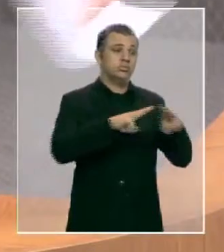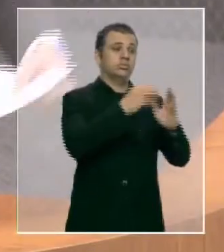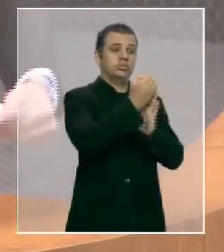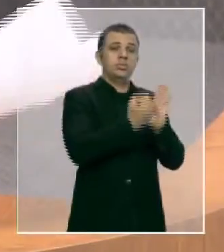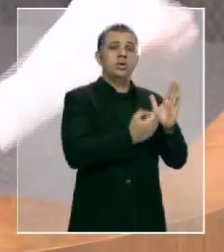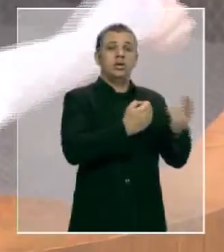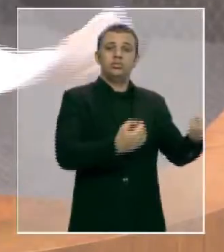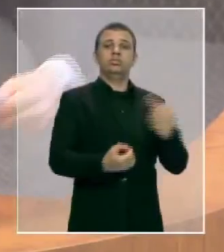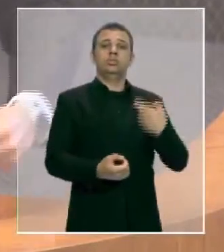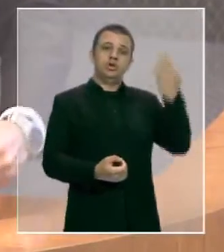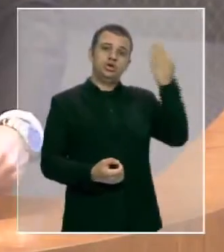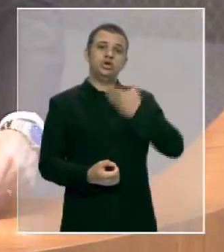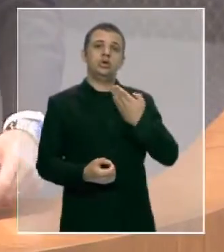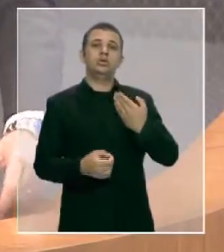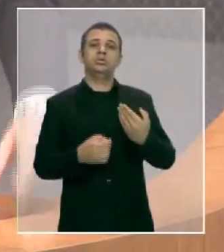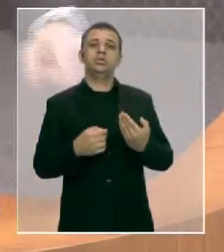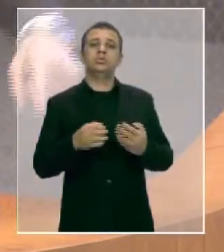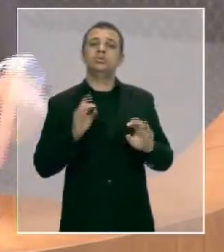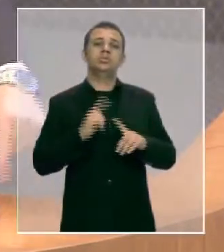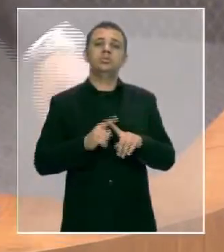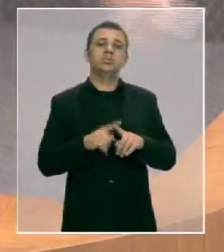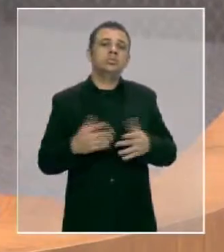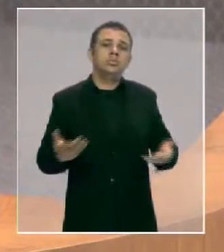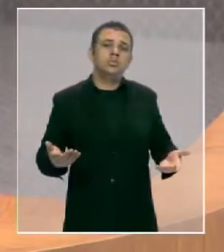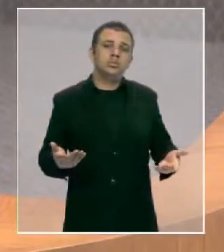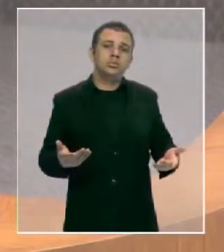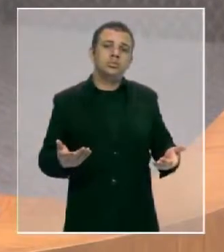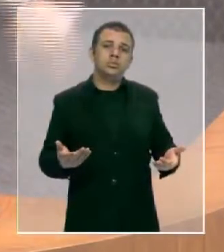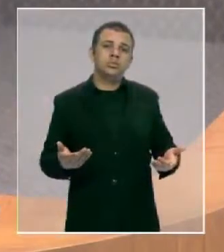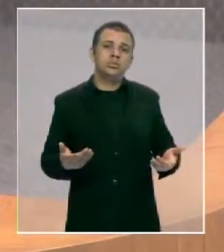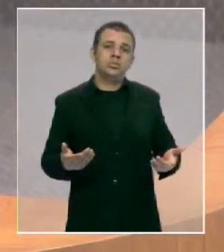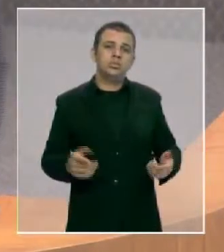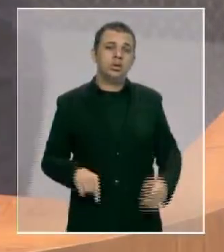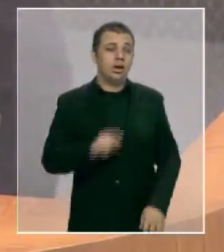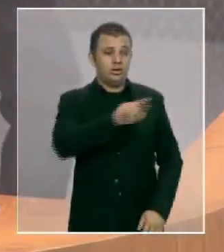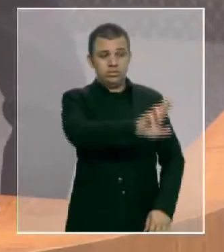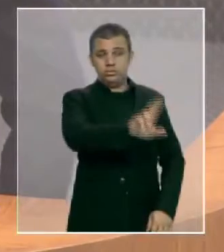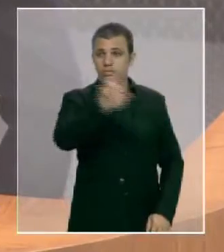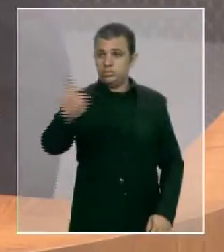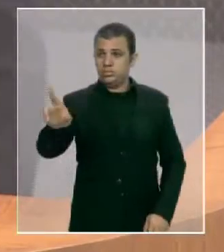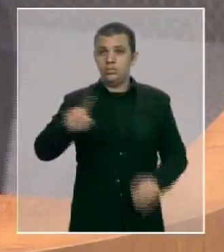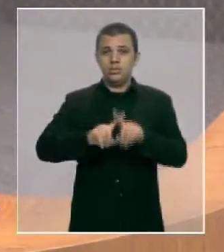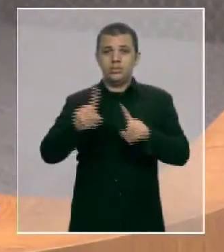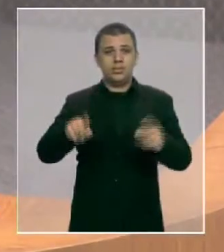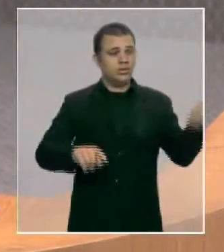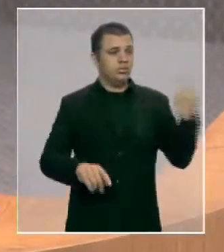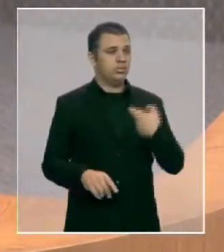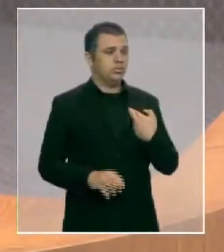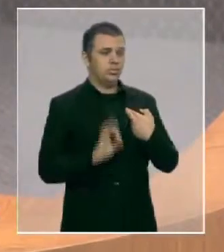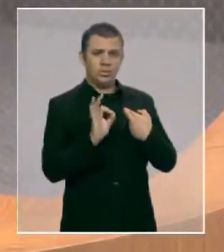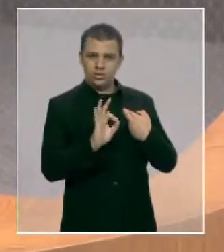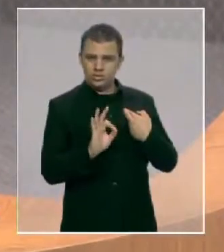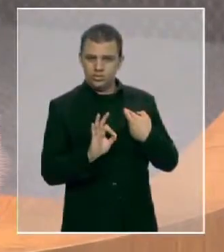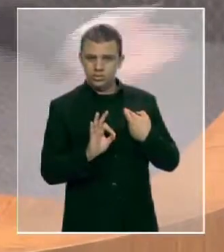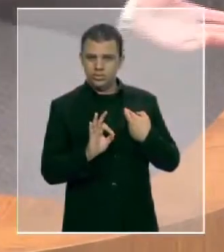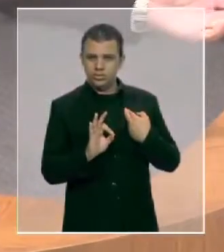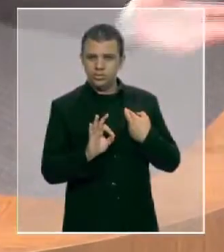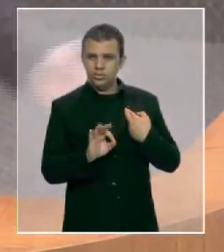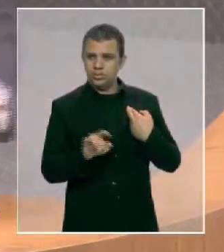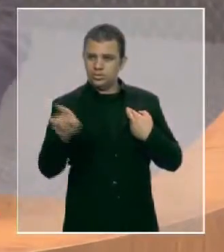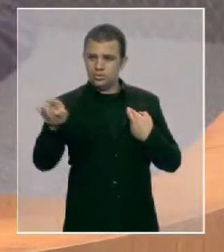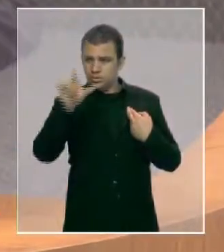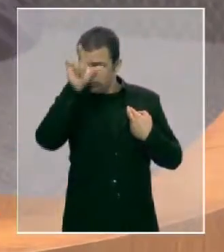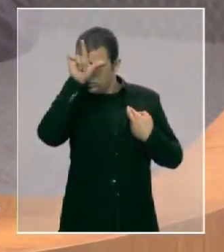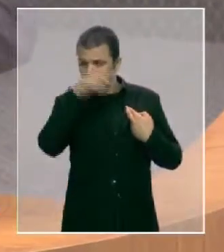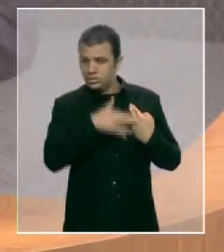responde meus ofícios? A secretária, ela responde o líder do governo, mas não responde o deputado Adriano. Então, que história